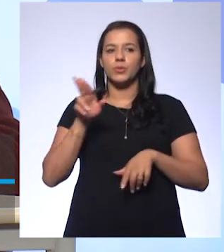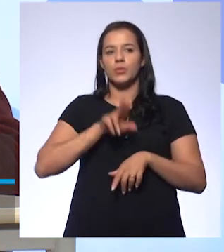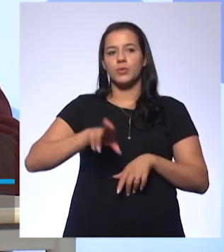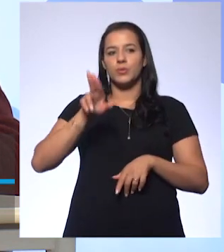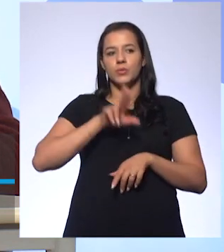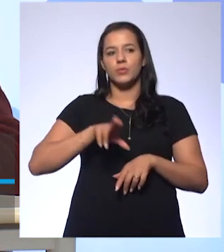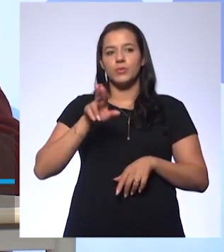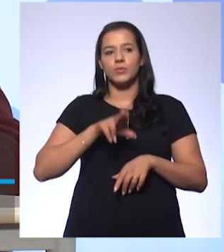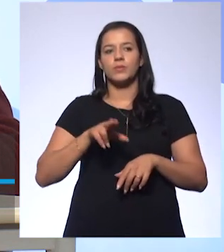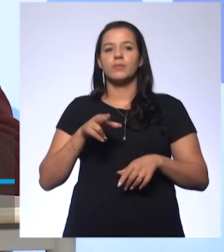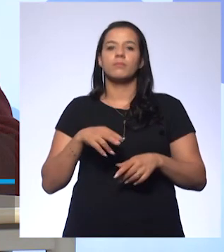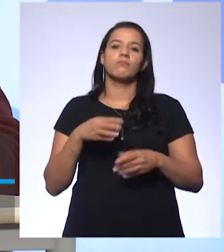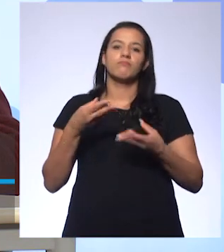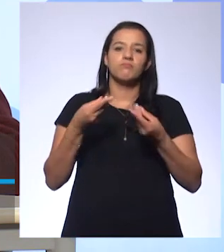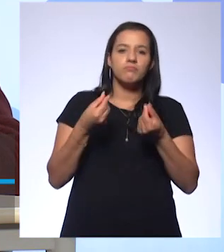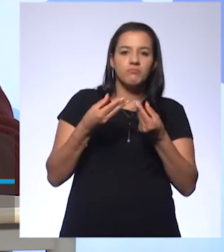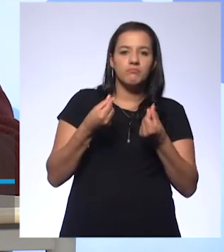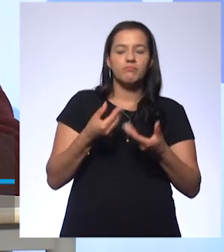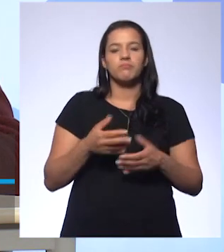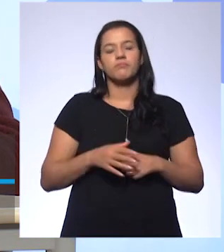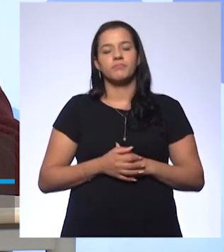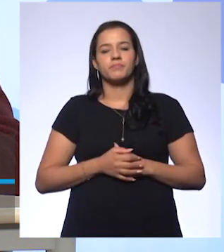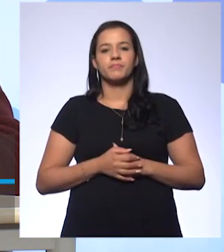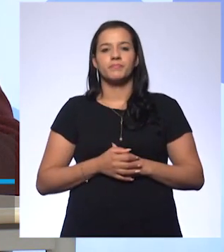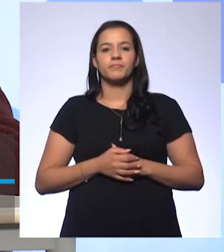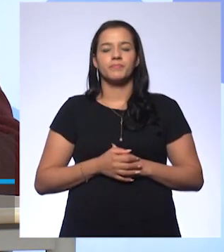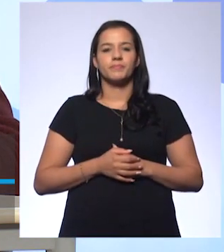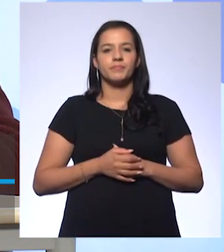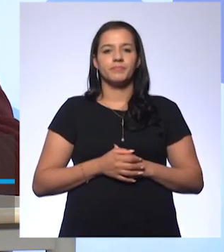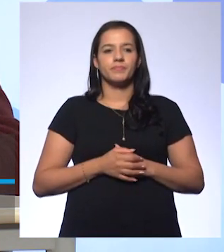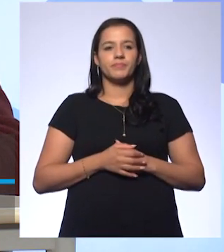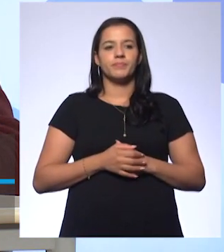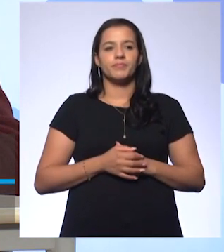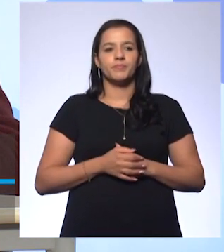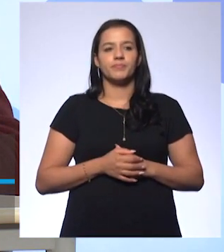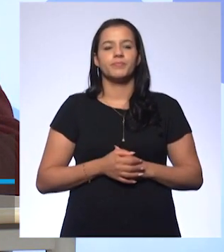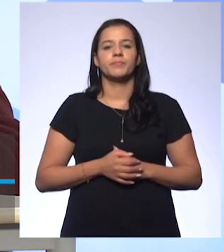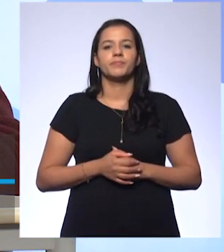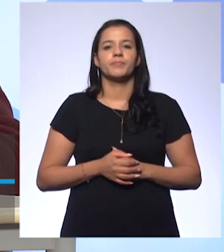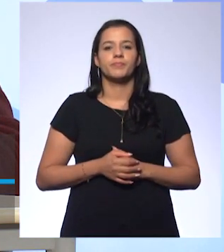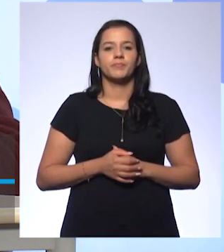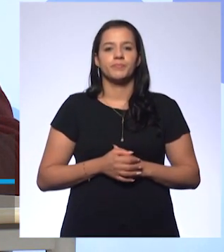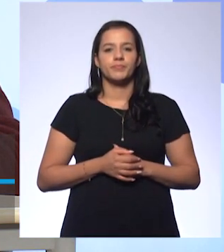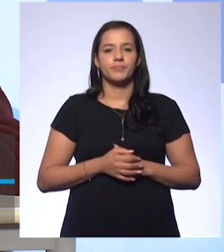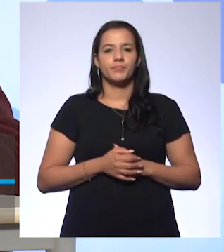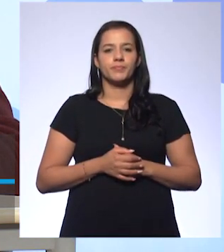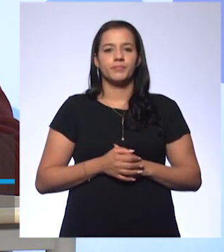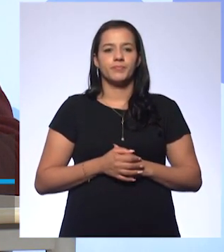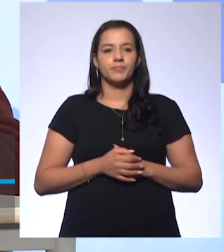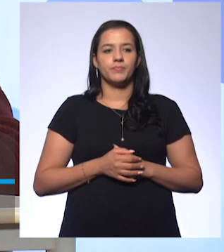questão de alcalinidade do material aí. Tá bom? Olha só.